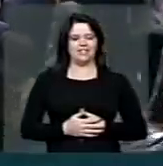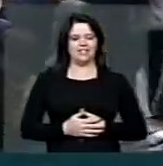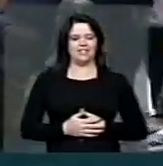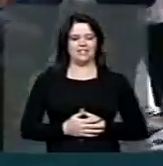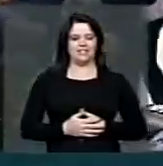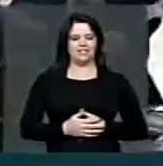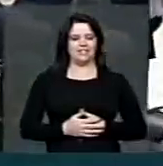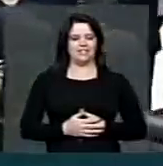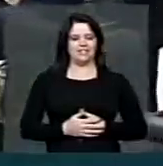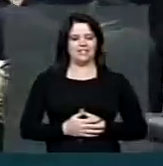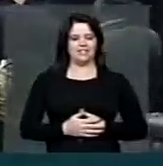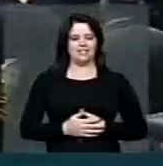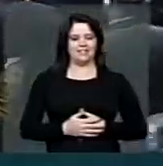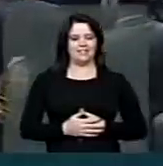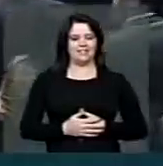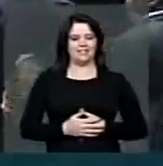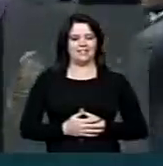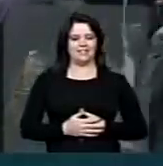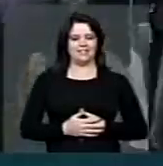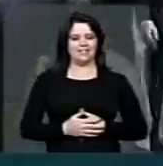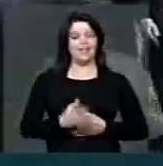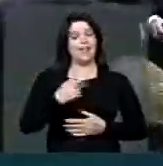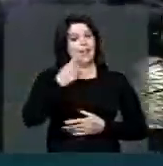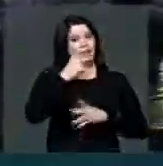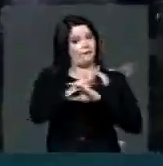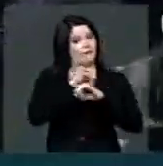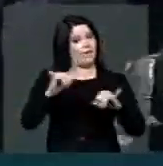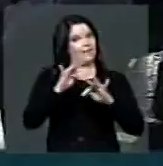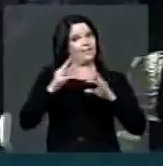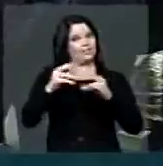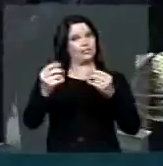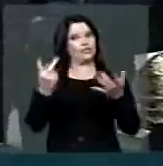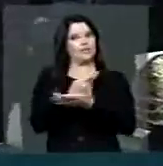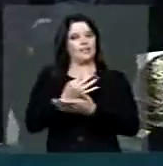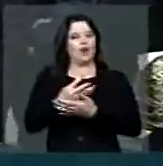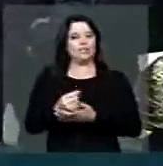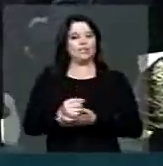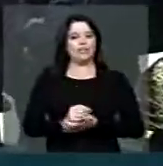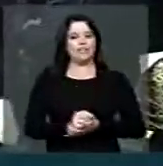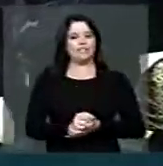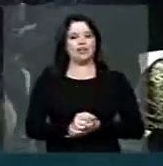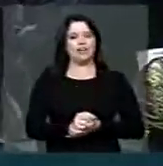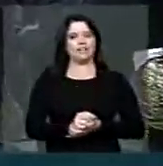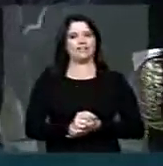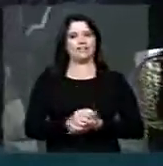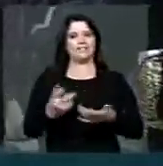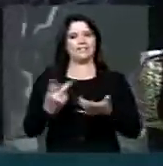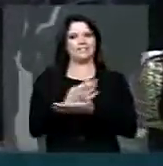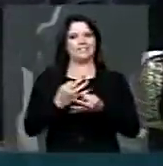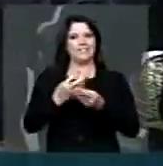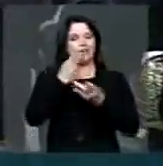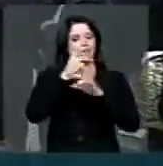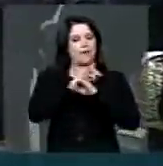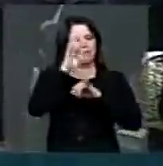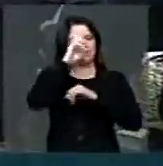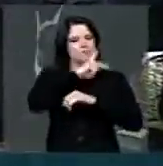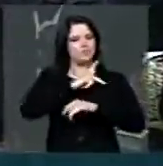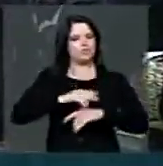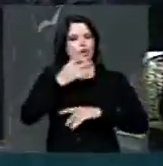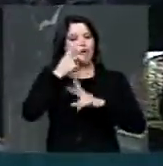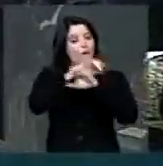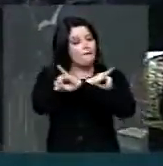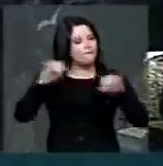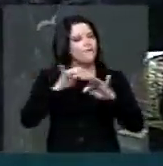Mas lá fora no Salão Verde ainda há uma grande quantidade A gente pode ver eles entrando agora Sem